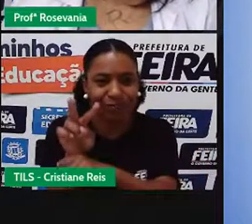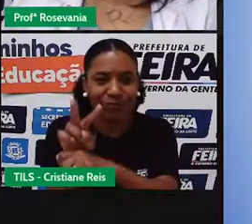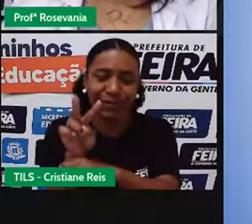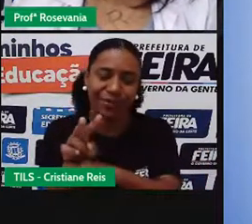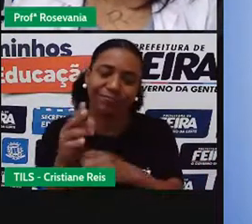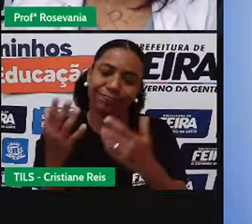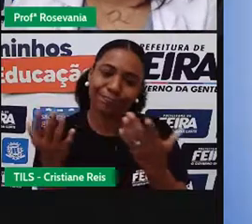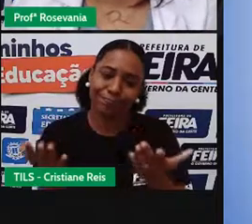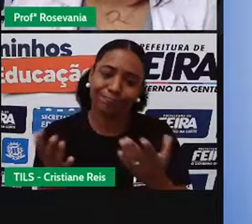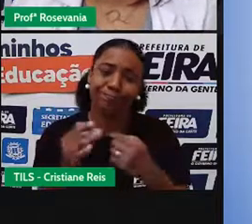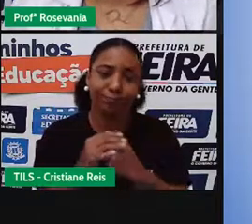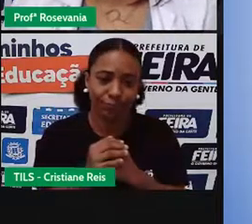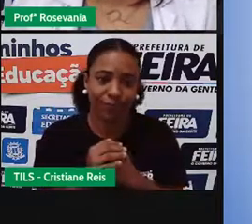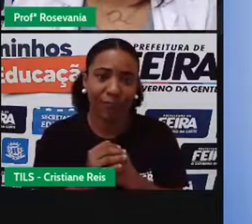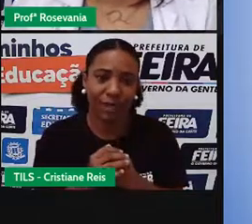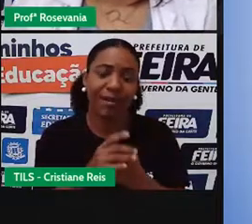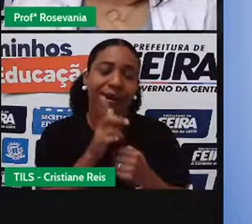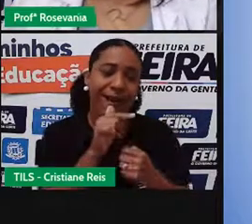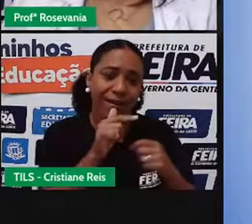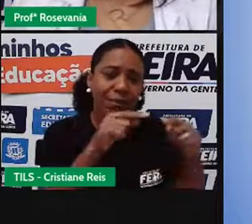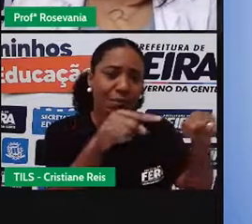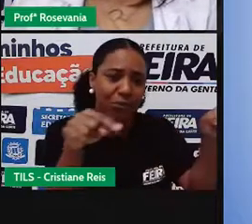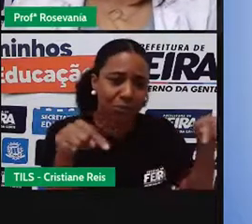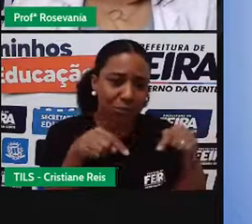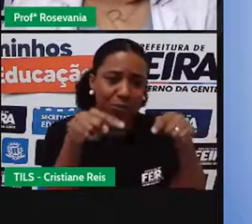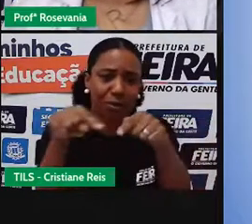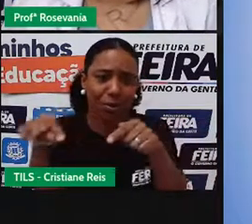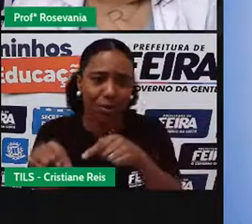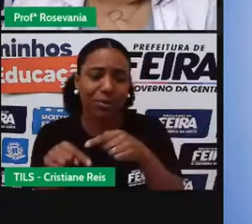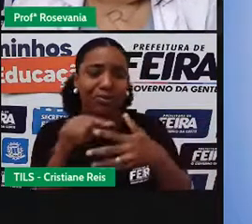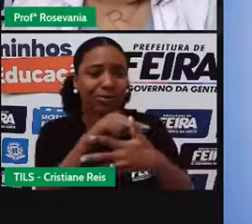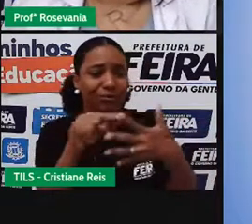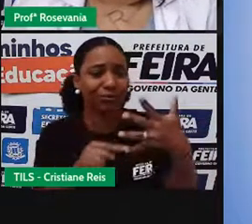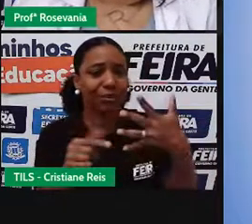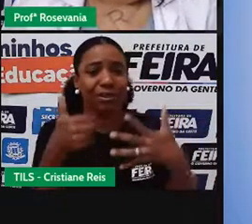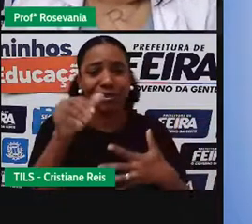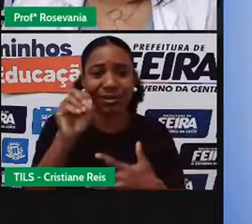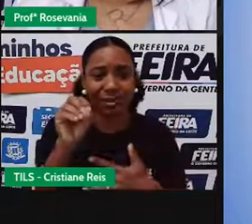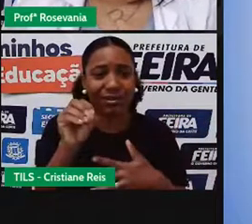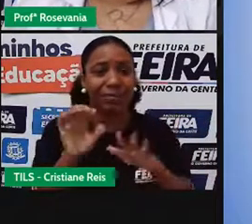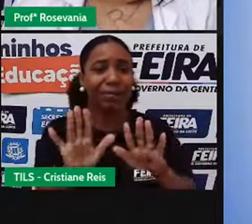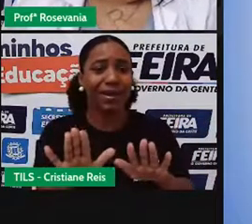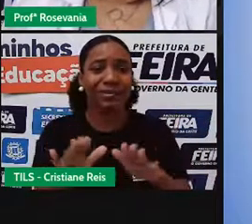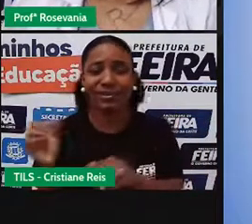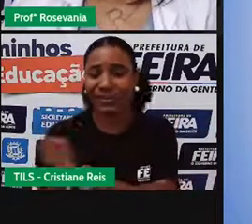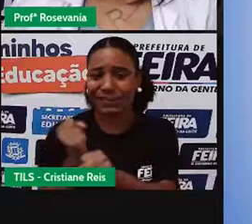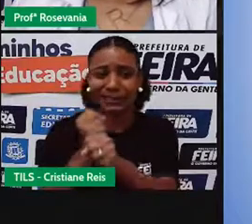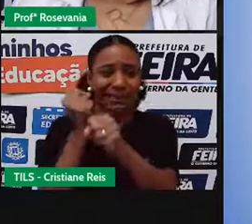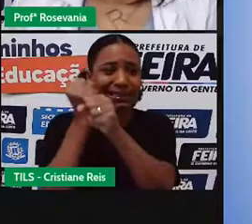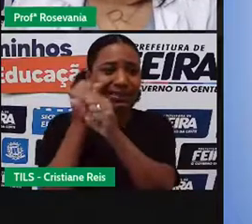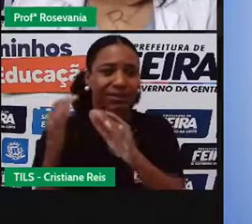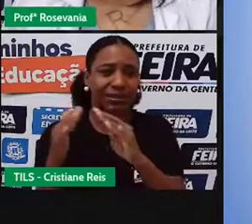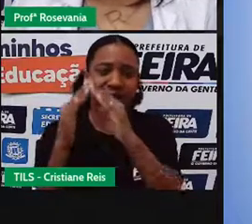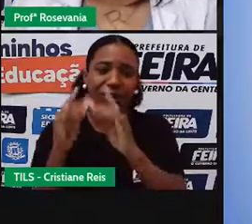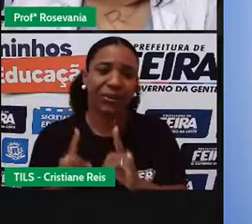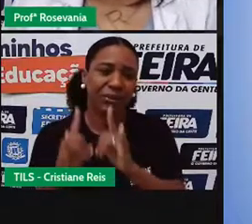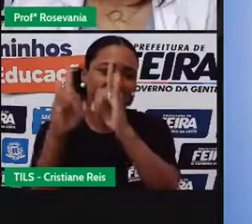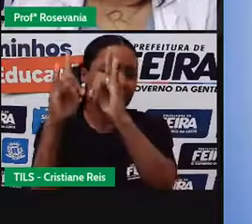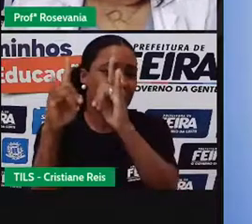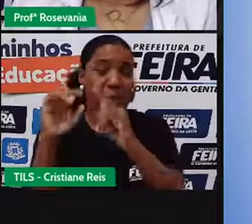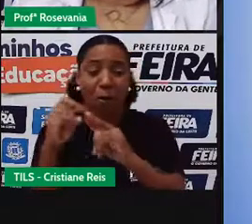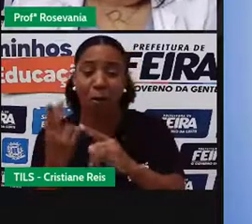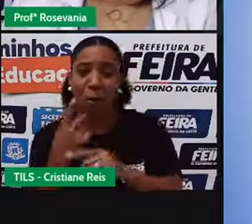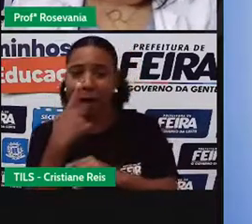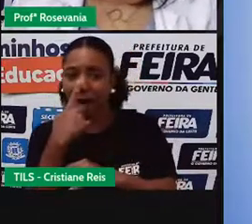pena, a gente tem tantos mananciais e ditas assim, e o processo de desenvolvimento urbano, né, em volta, acaba contaminando esses